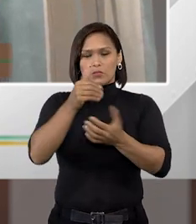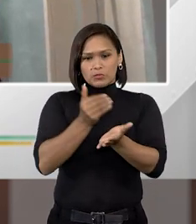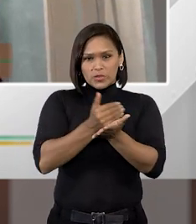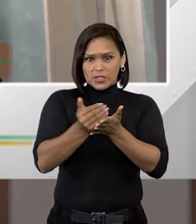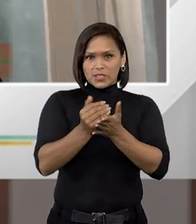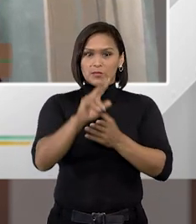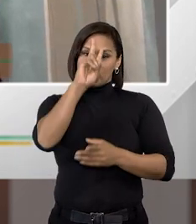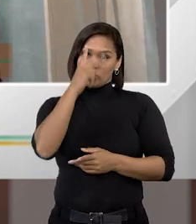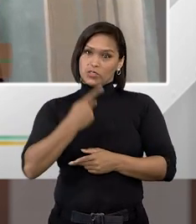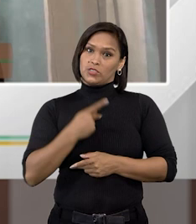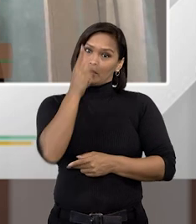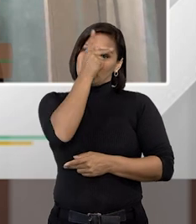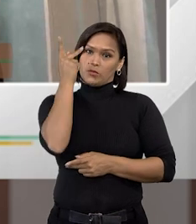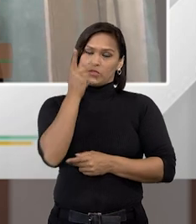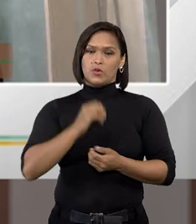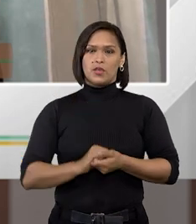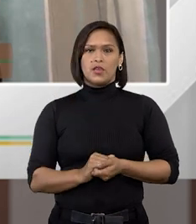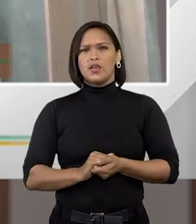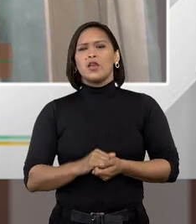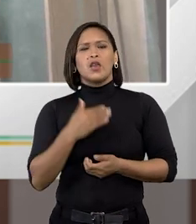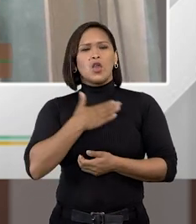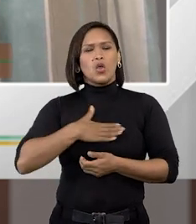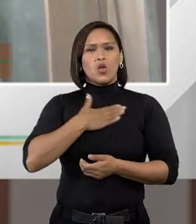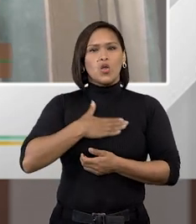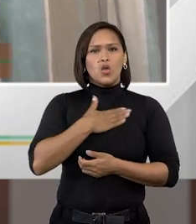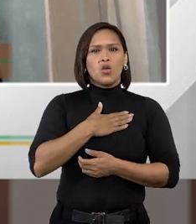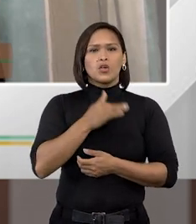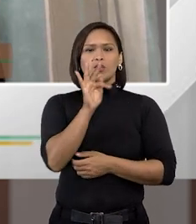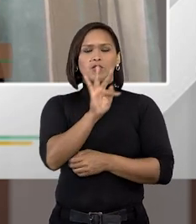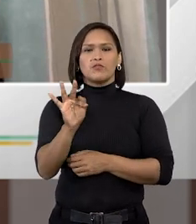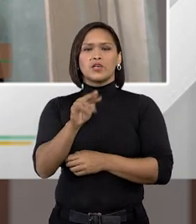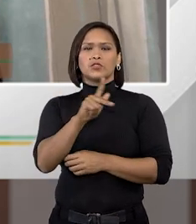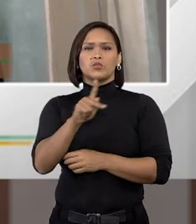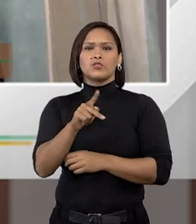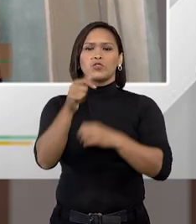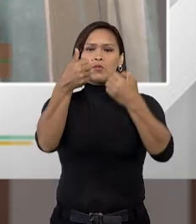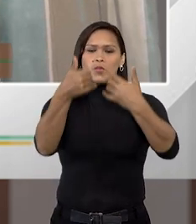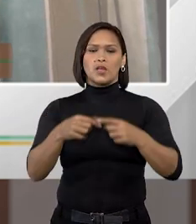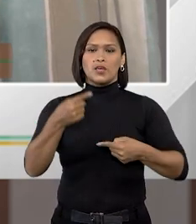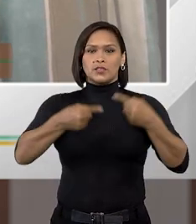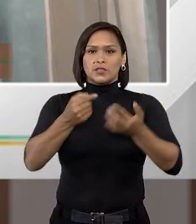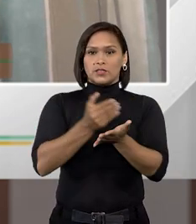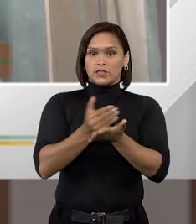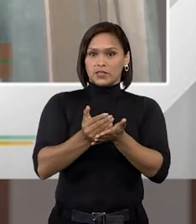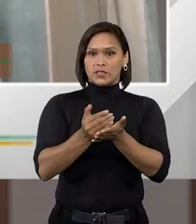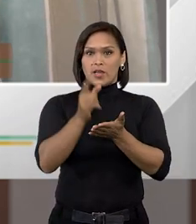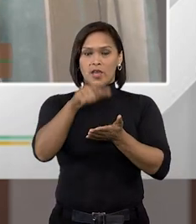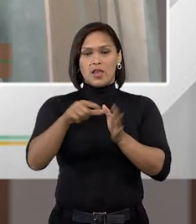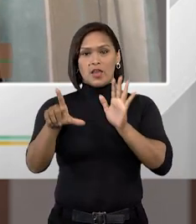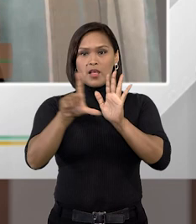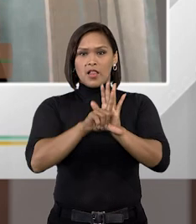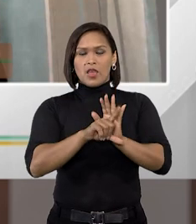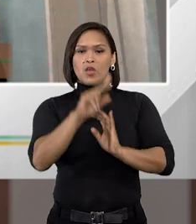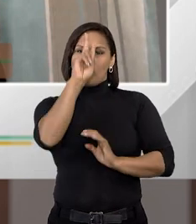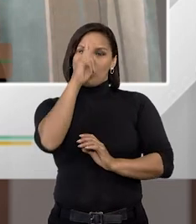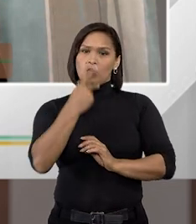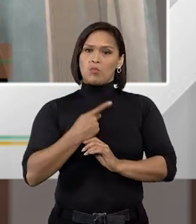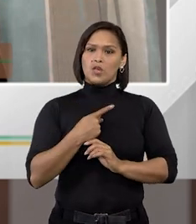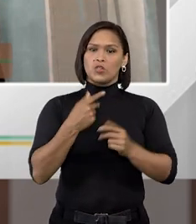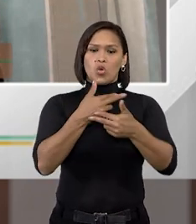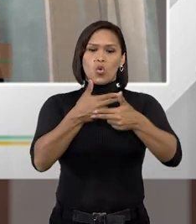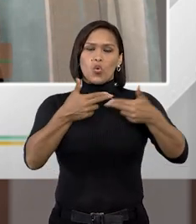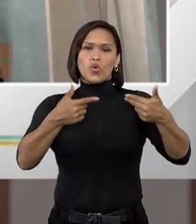princípio da dignidade da pessoa humana. Eu gosto muito de uma frase do professor Zaffaroni, que vai iniciar o nosso debate, onde ele disse que o ser humano não pode ser